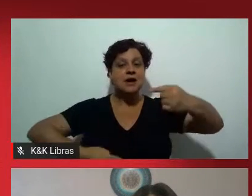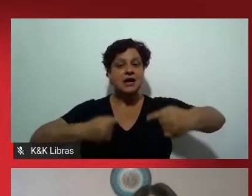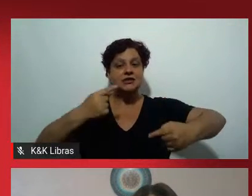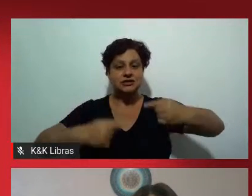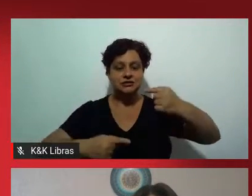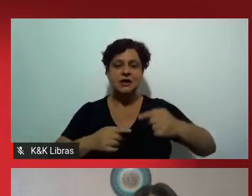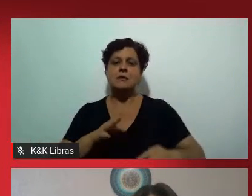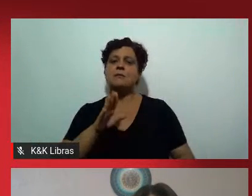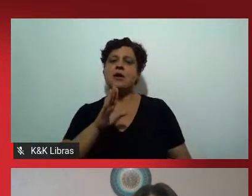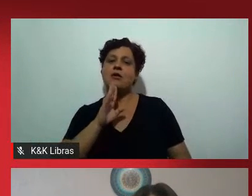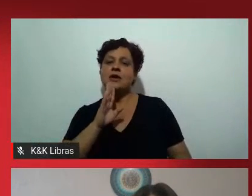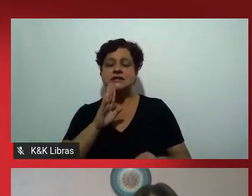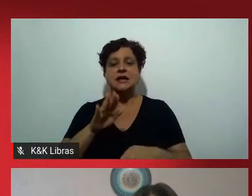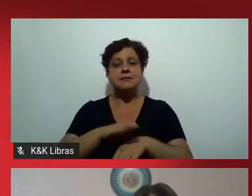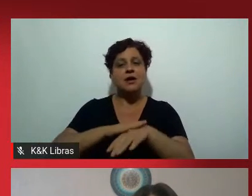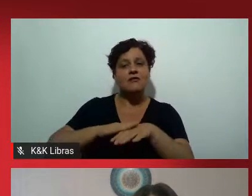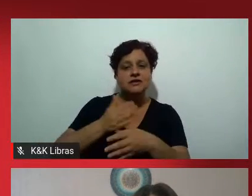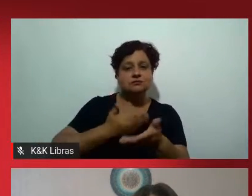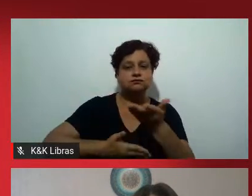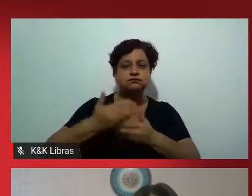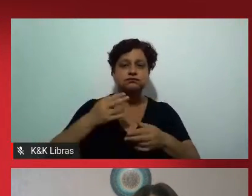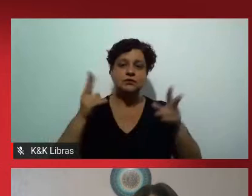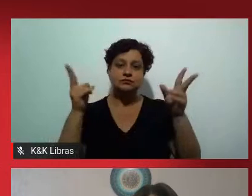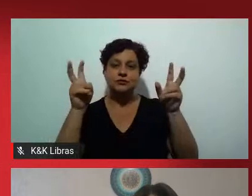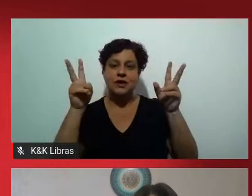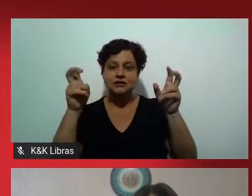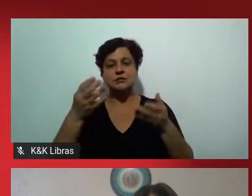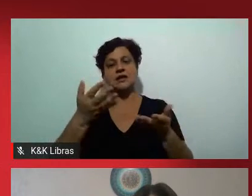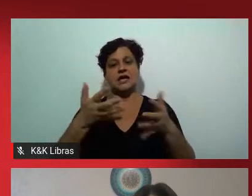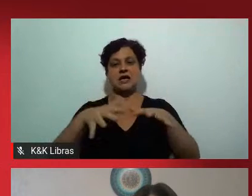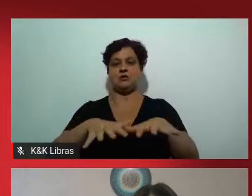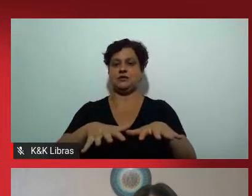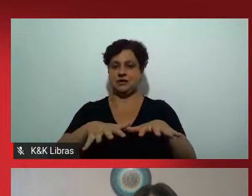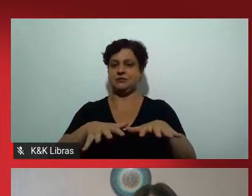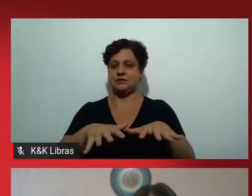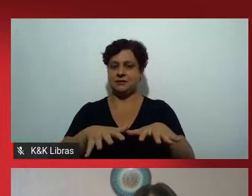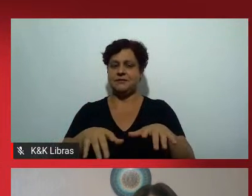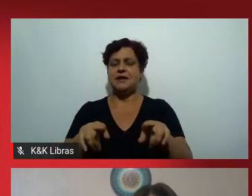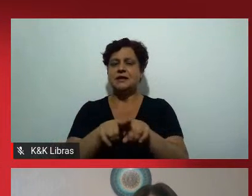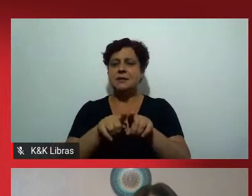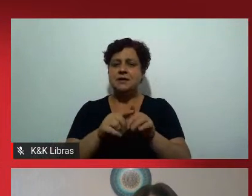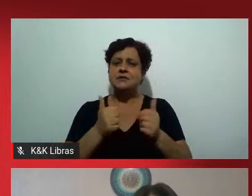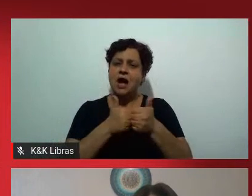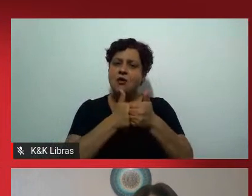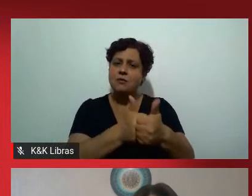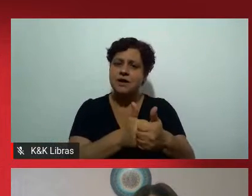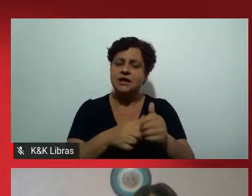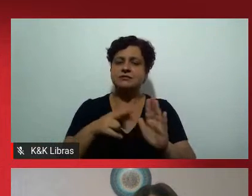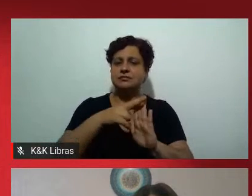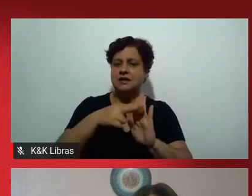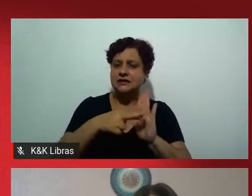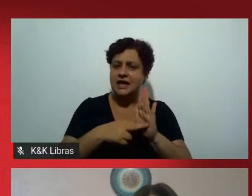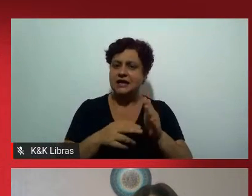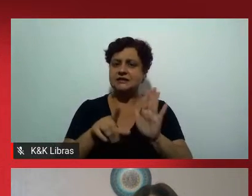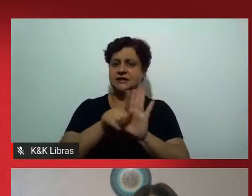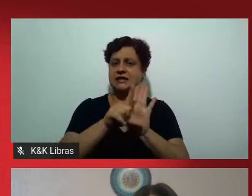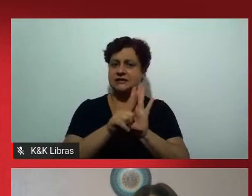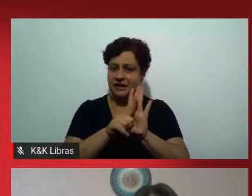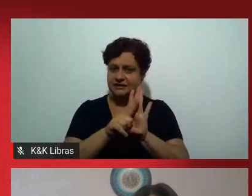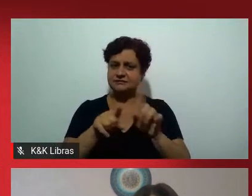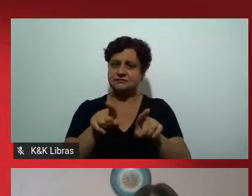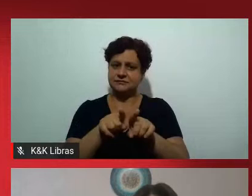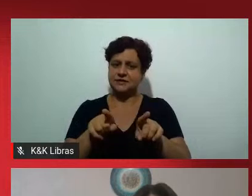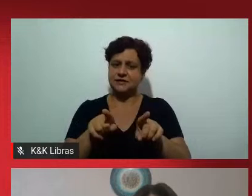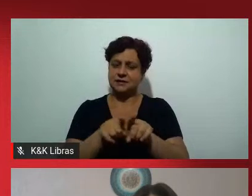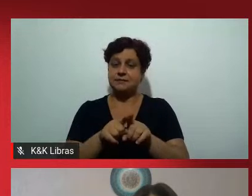questões da inclusão, atendendo os dispositivos legais, mas indo também um pouco além dos dispositivos legais. Por isso que nós